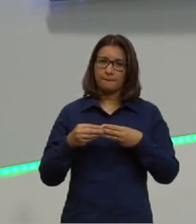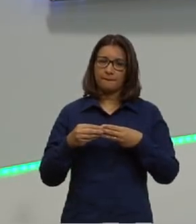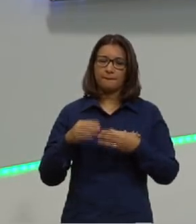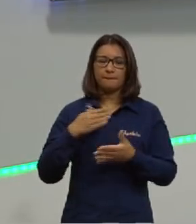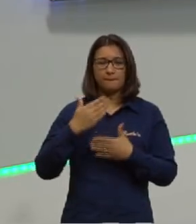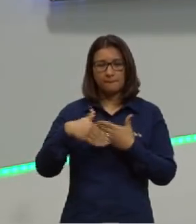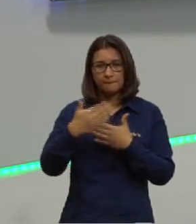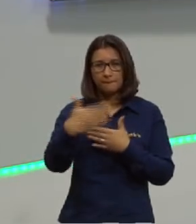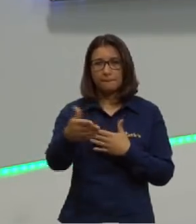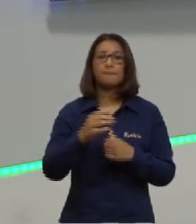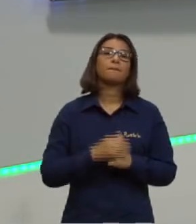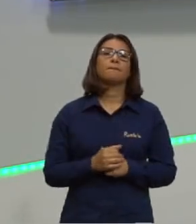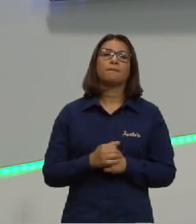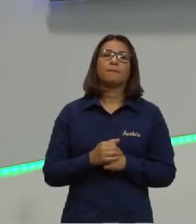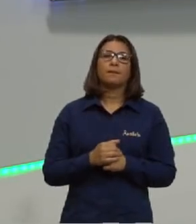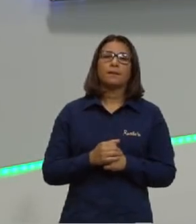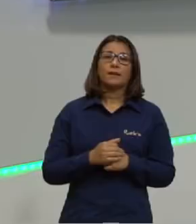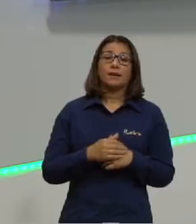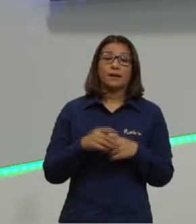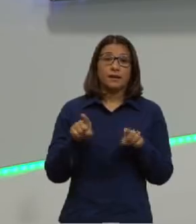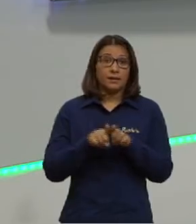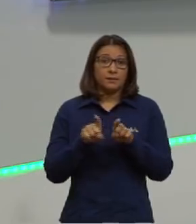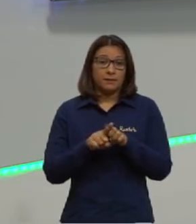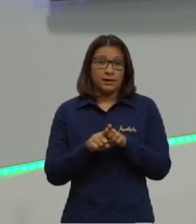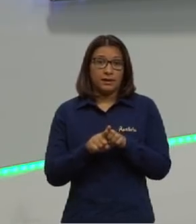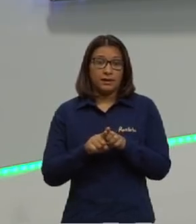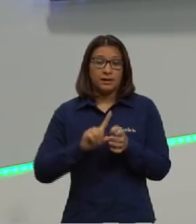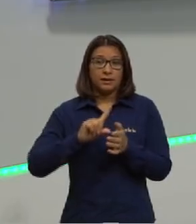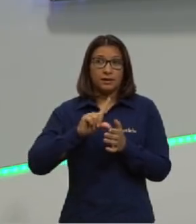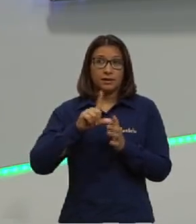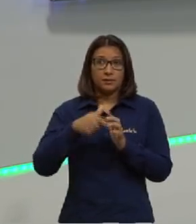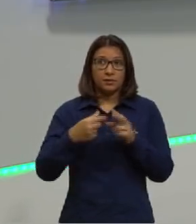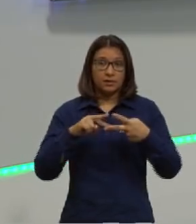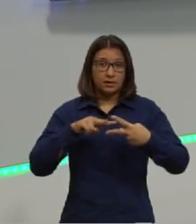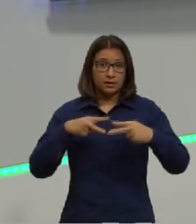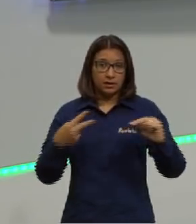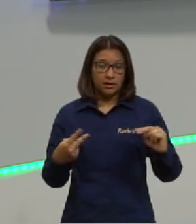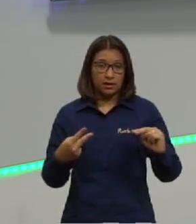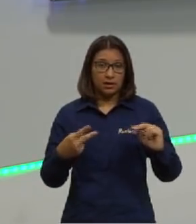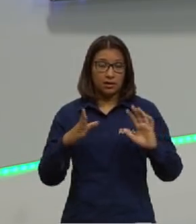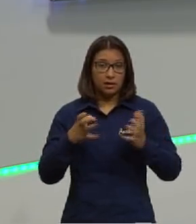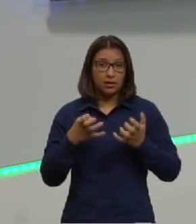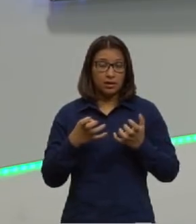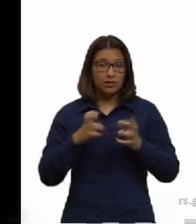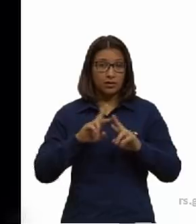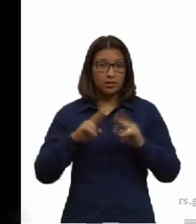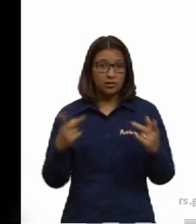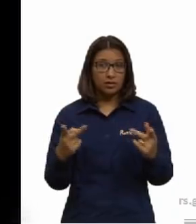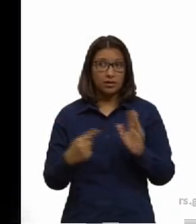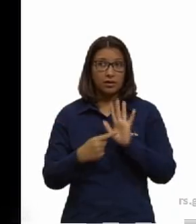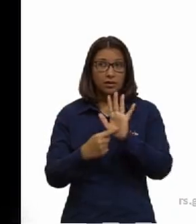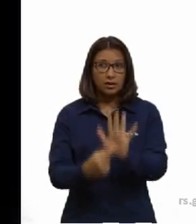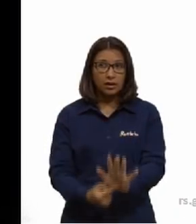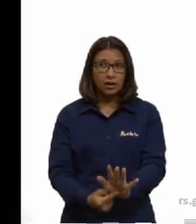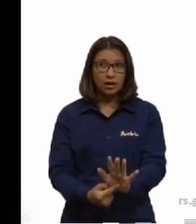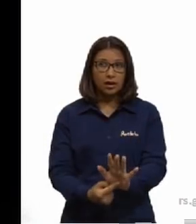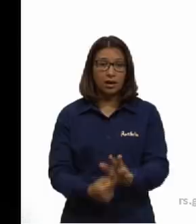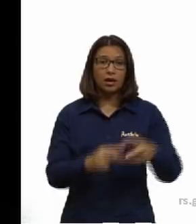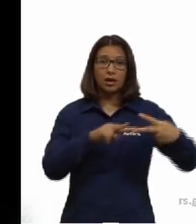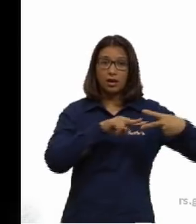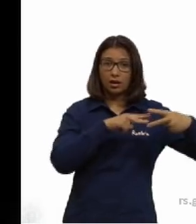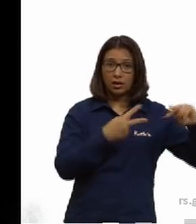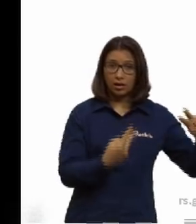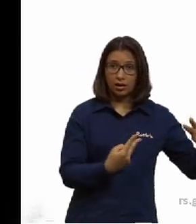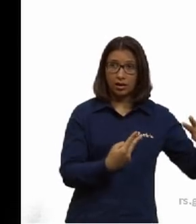E além desse DNA, ah, quero trazer aqui antes a diferença, então, entre o DNA